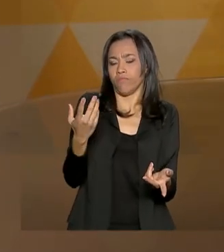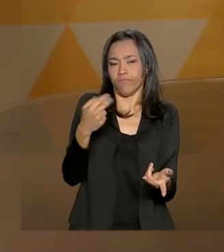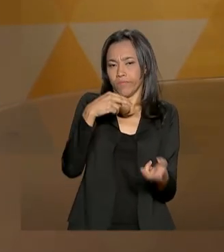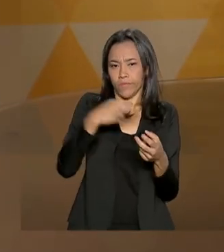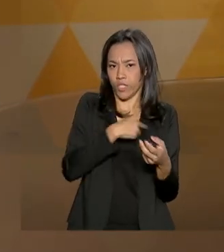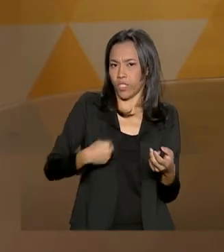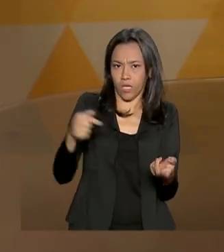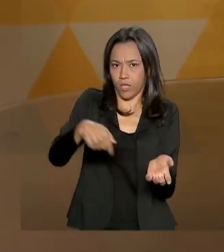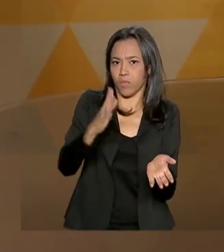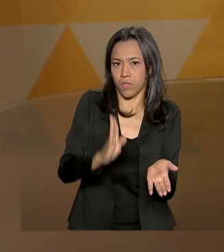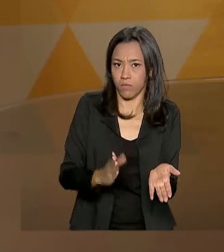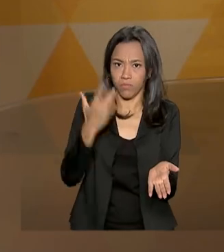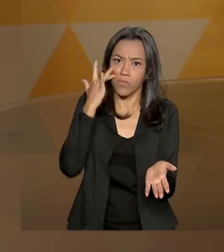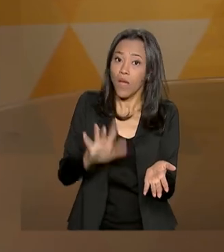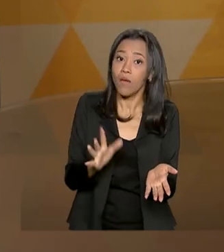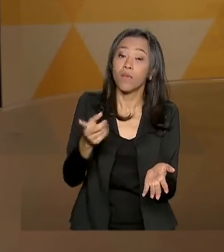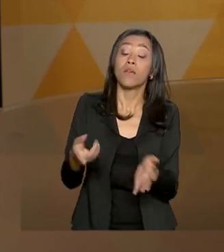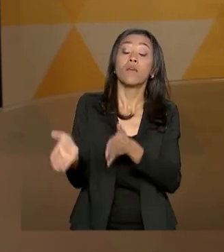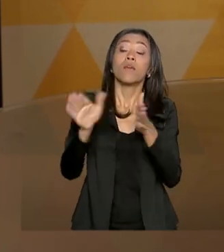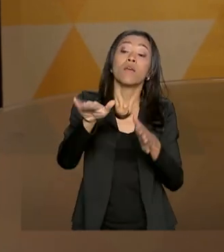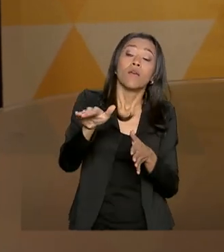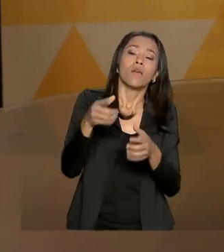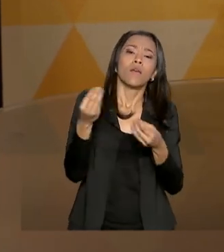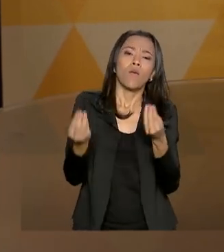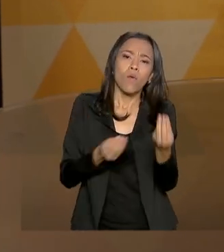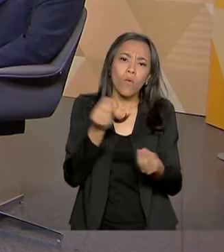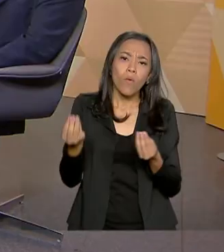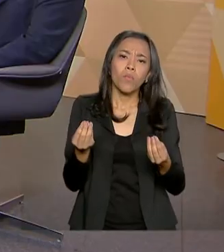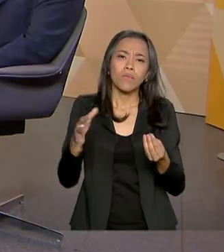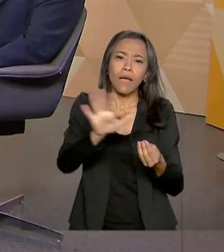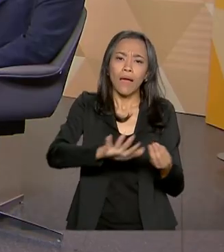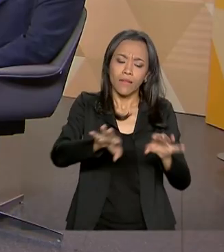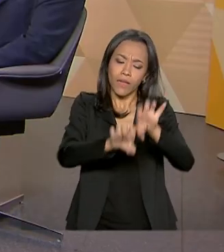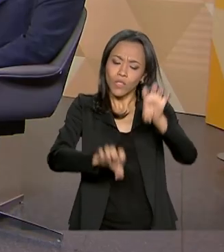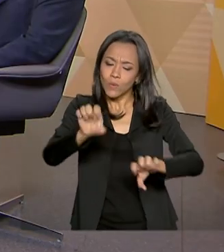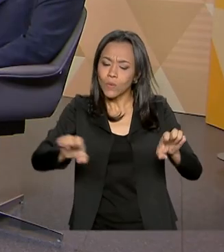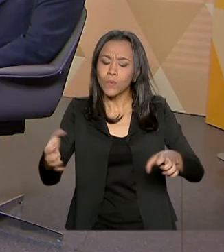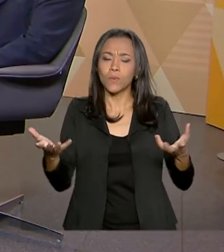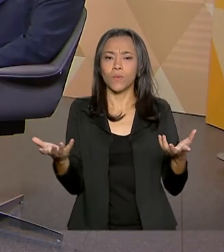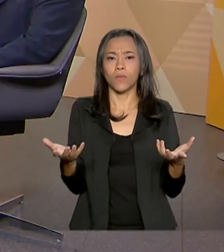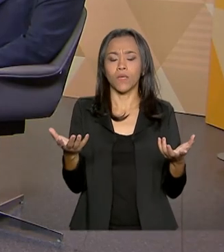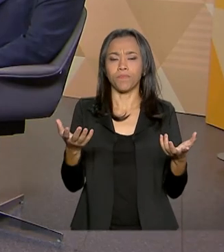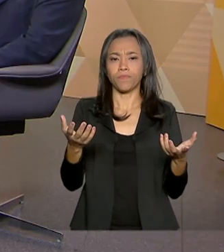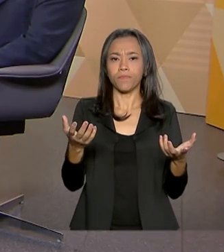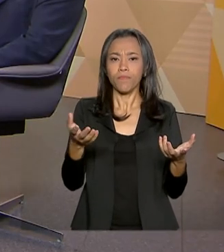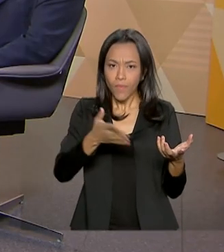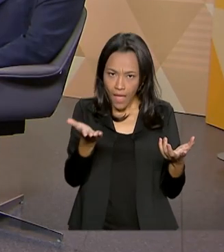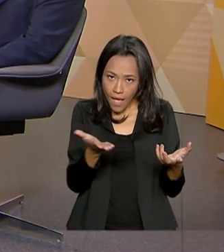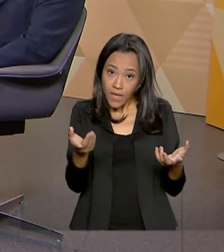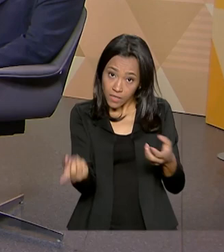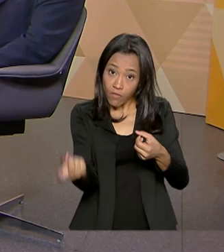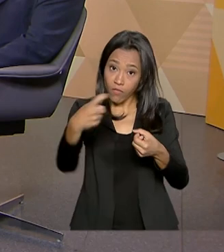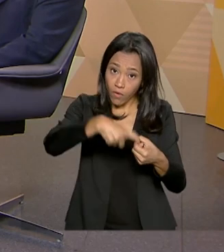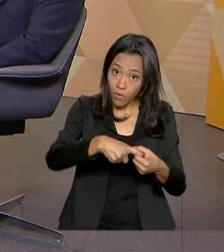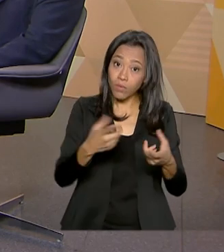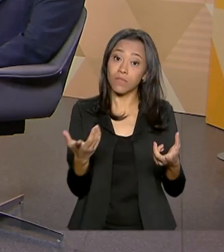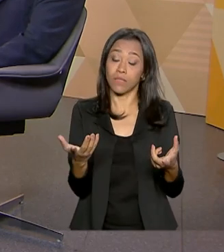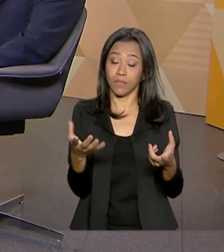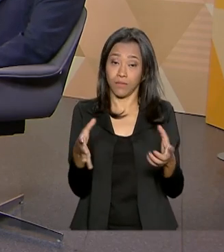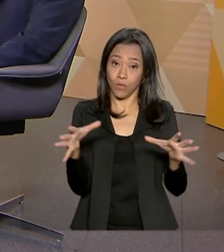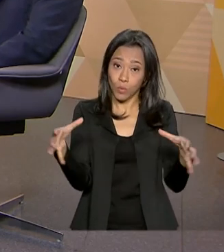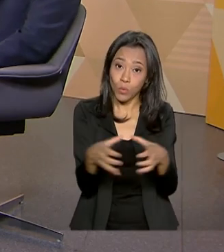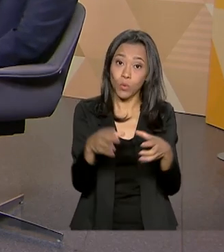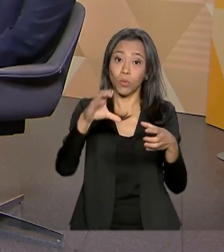infraestrutura, por exemplo. O senhor acha que como resultado dessa retomada da COSBAN, a China pode investir ainda